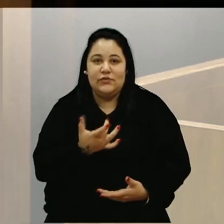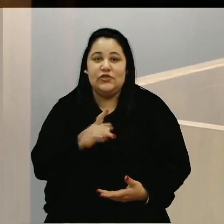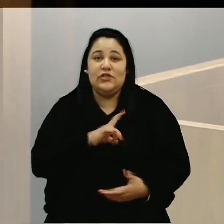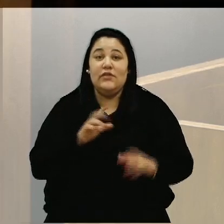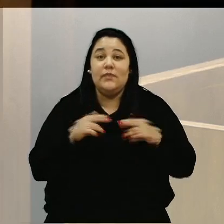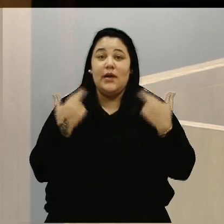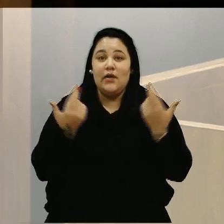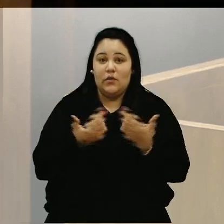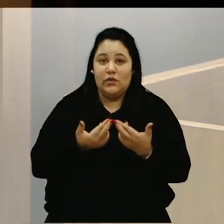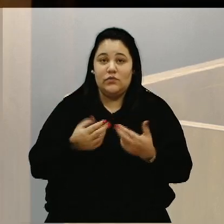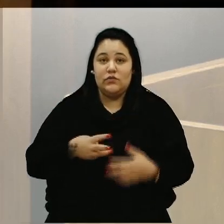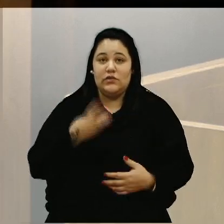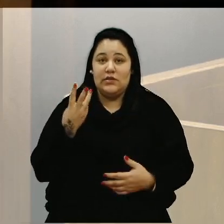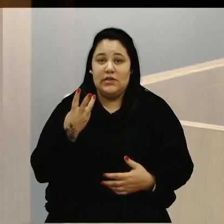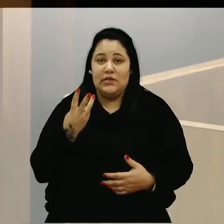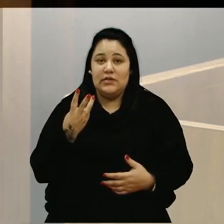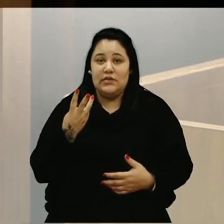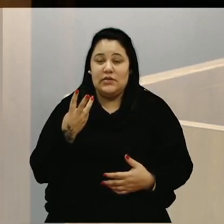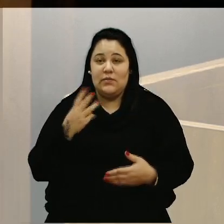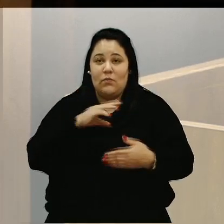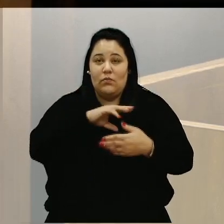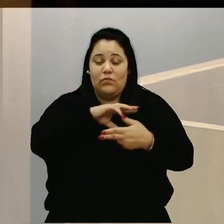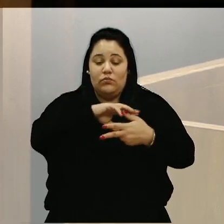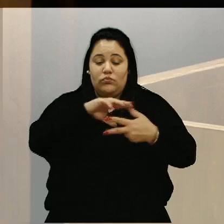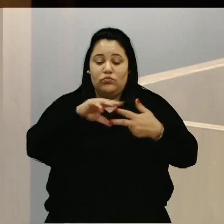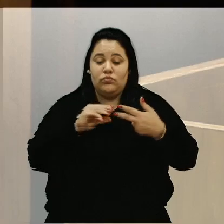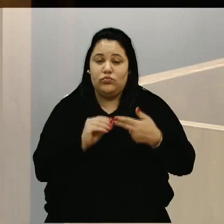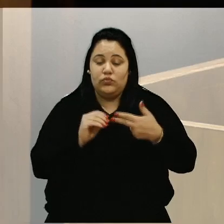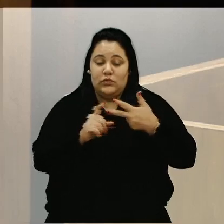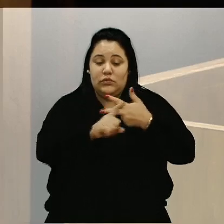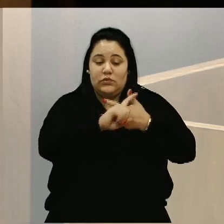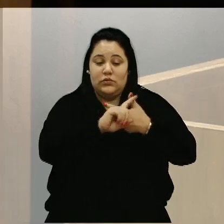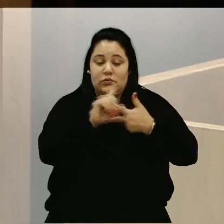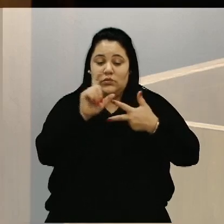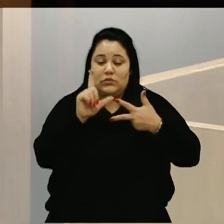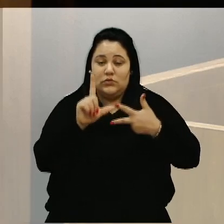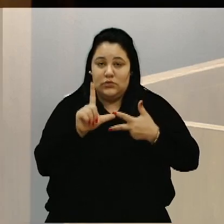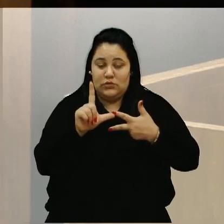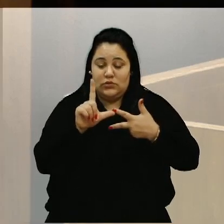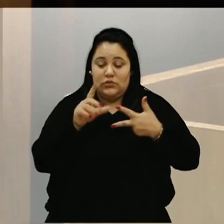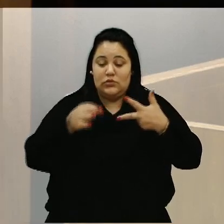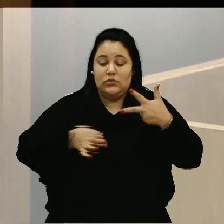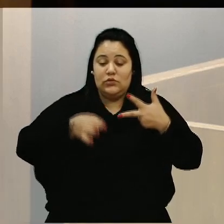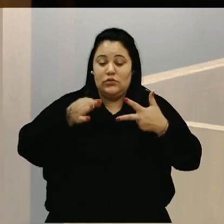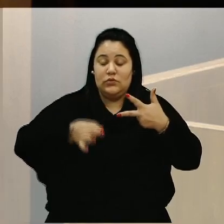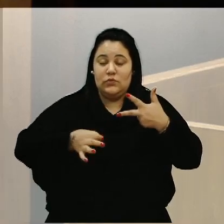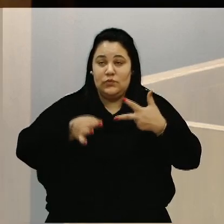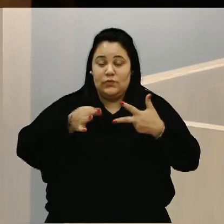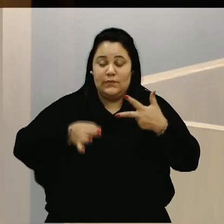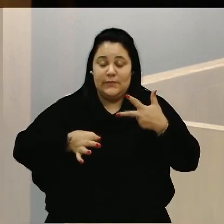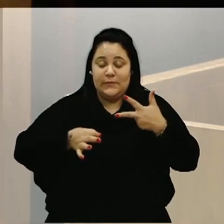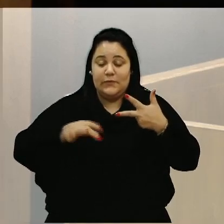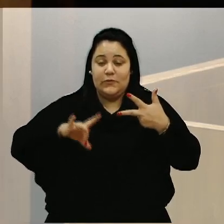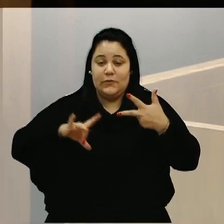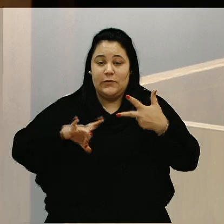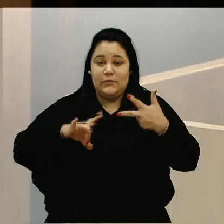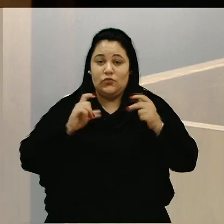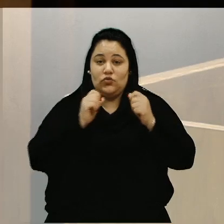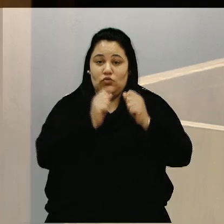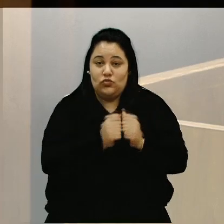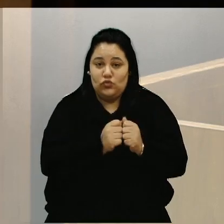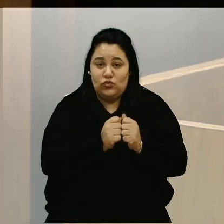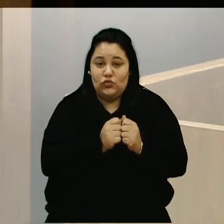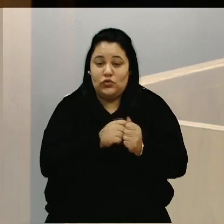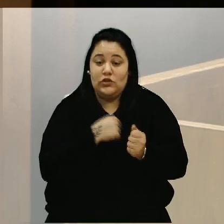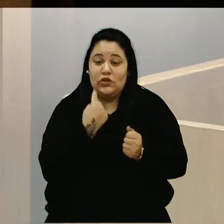entre os três poderes, Poder Executivo, Poder Legislativo e também o Poder Judiciário, em que a gente